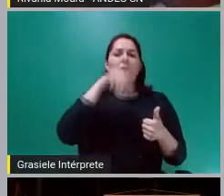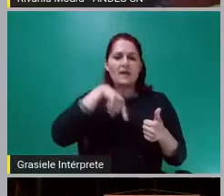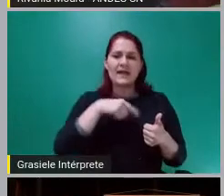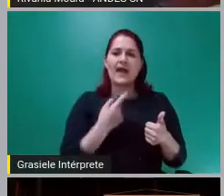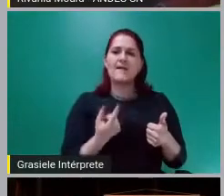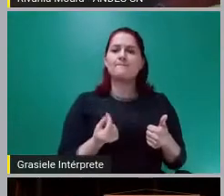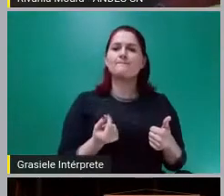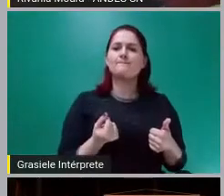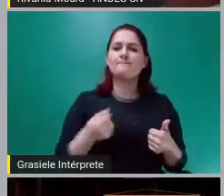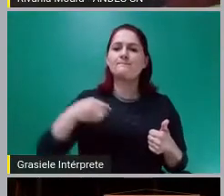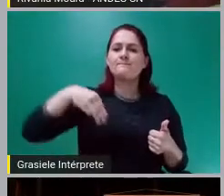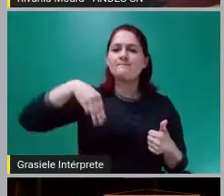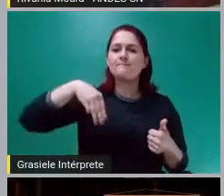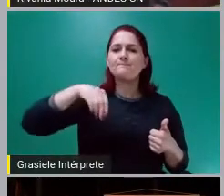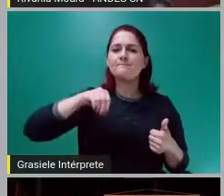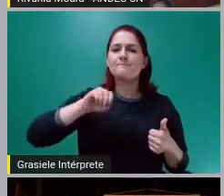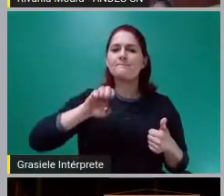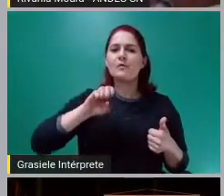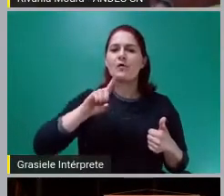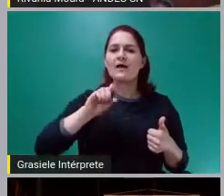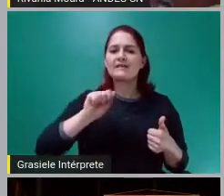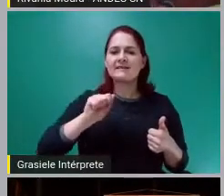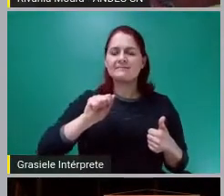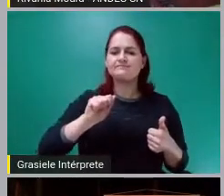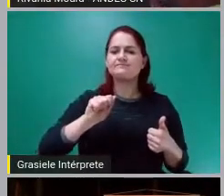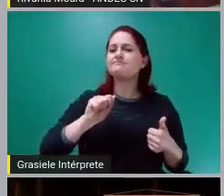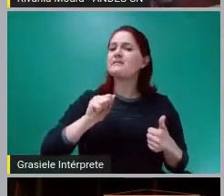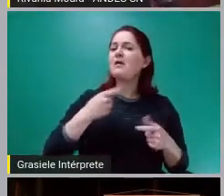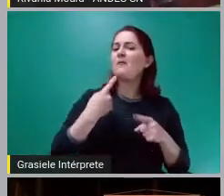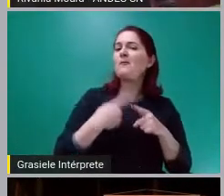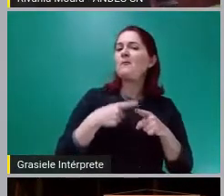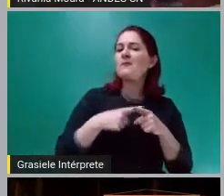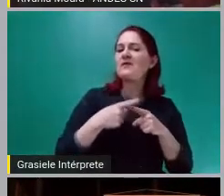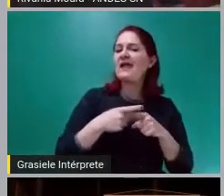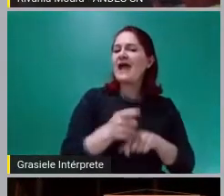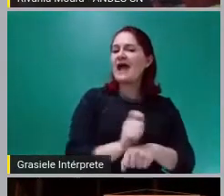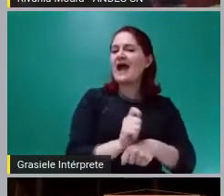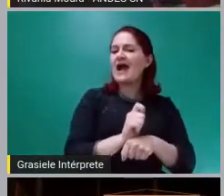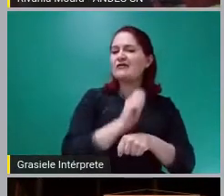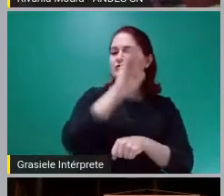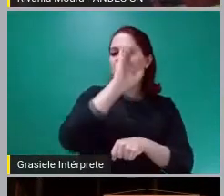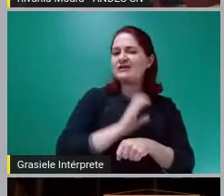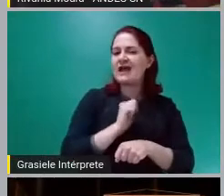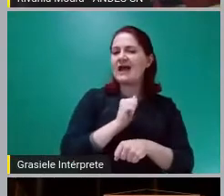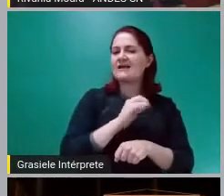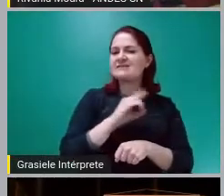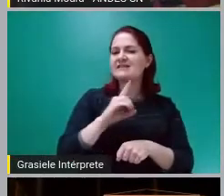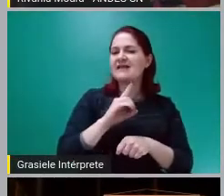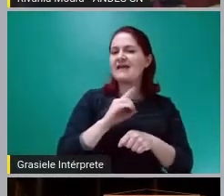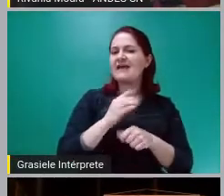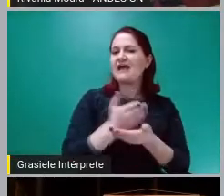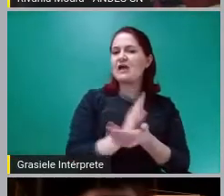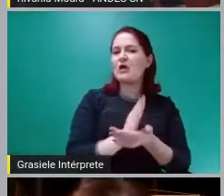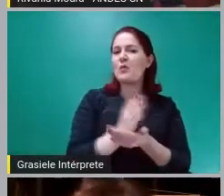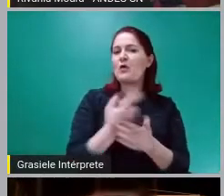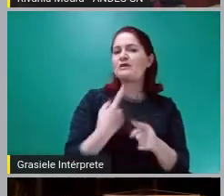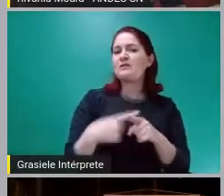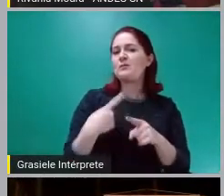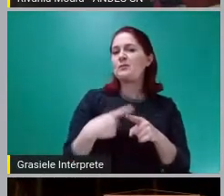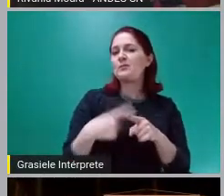cidadã incomoda? Ela incomoda porque os neoliberais trazem